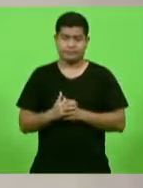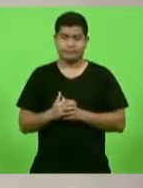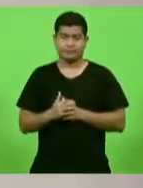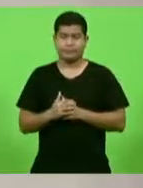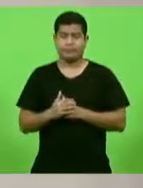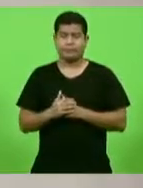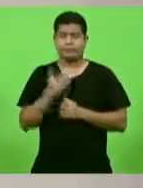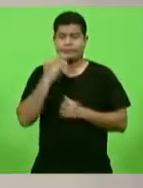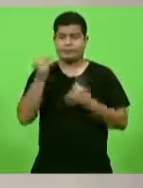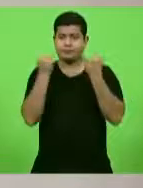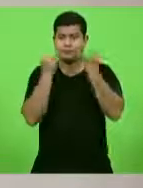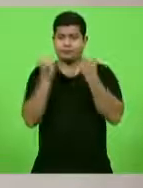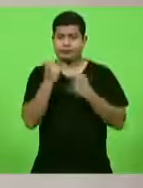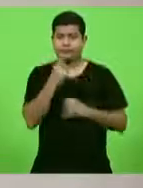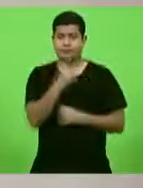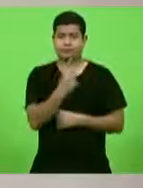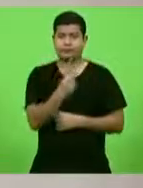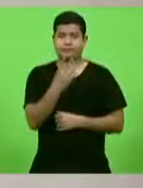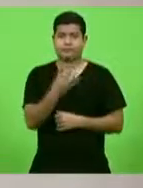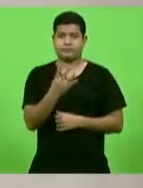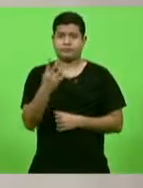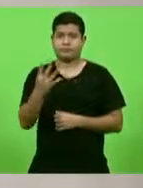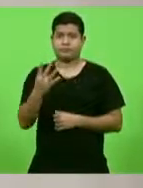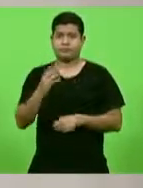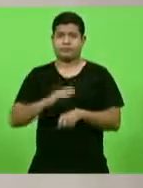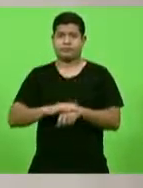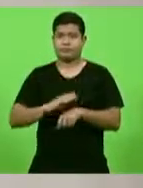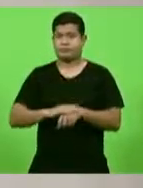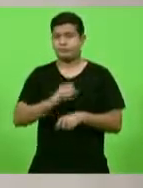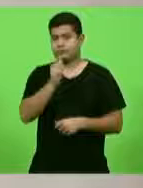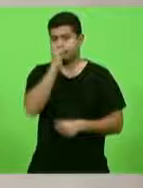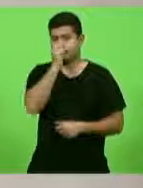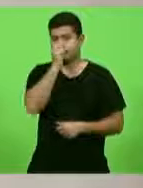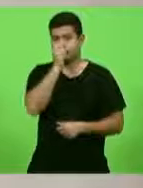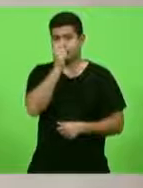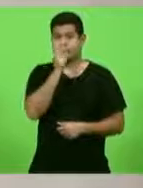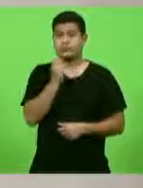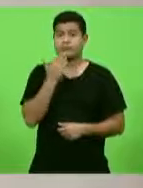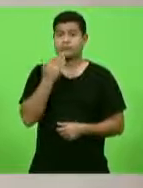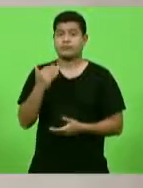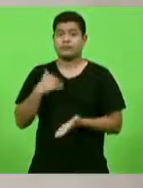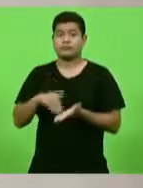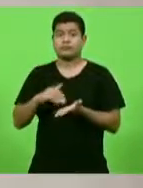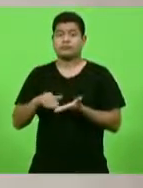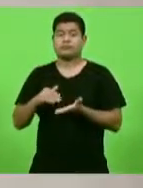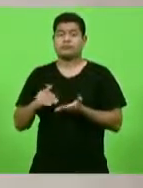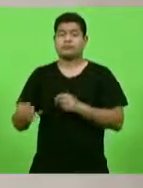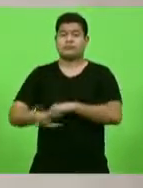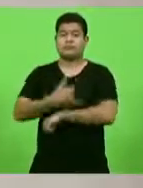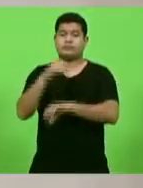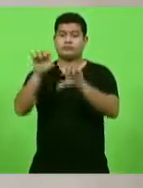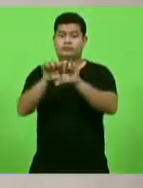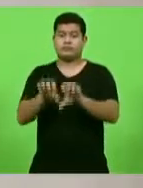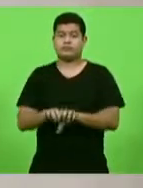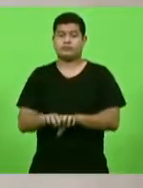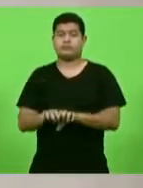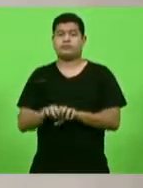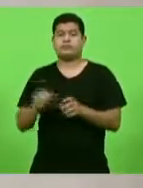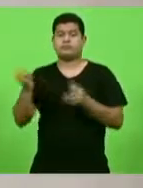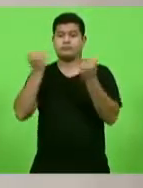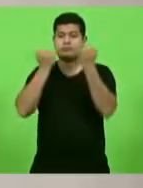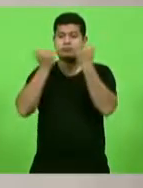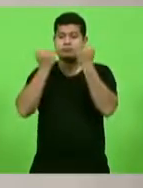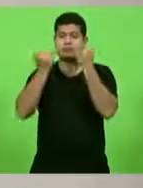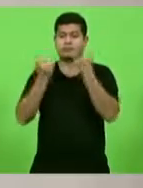Pedido de informação número 244. Deputado João Amin, solicitando ao secretário de Estado da Infraestrutura informações acerca